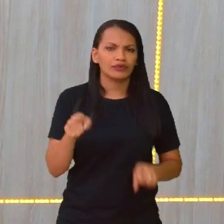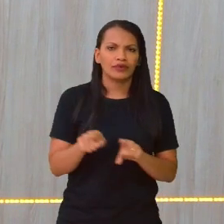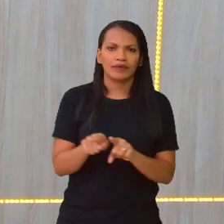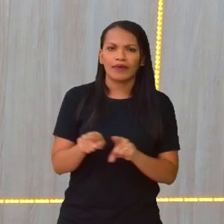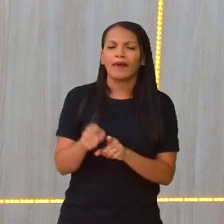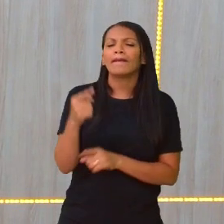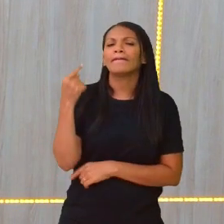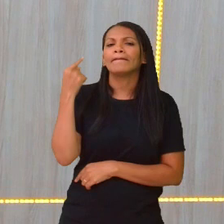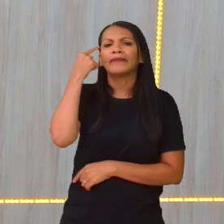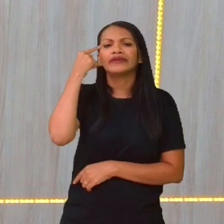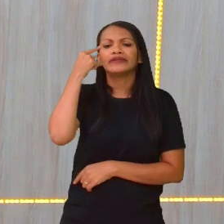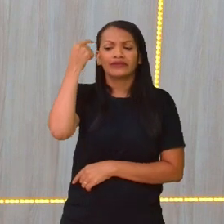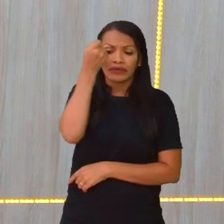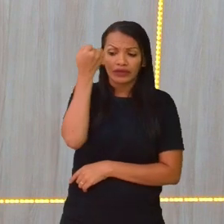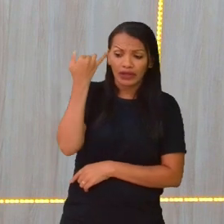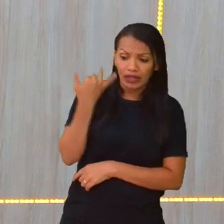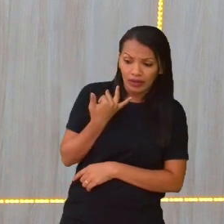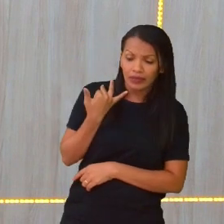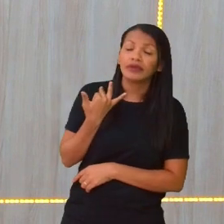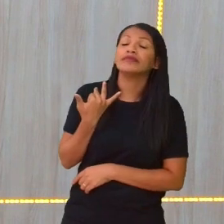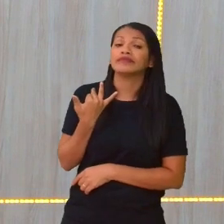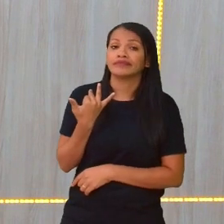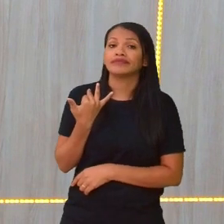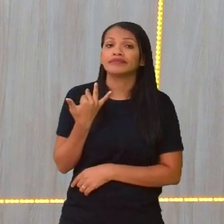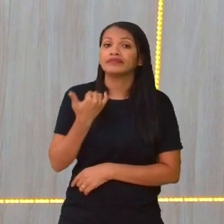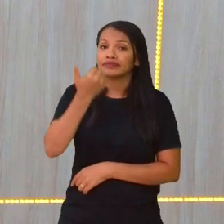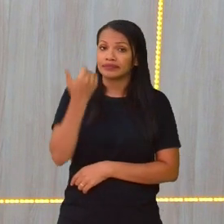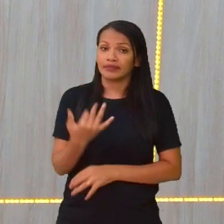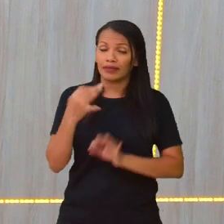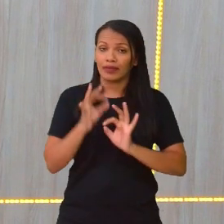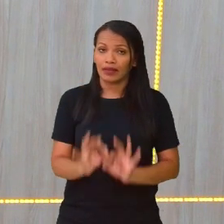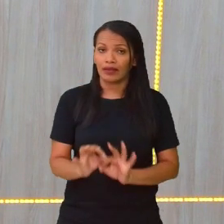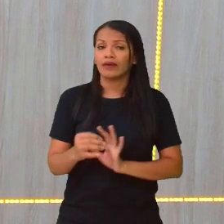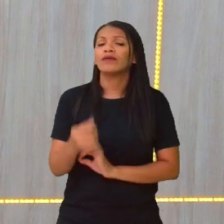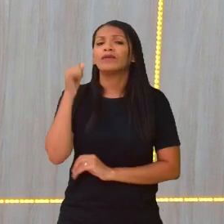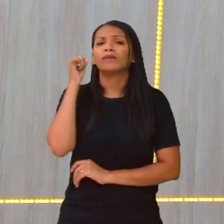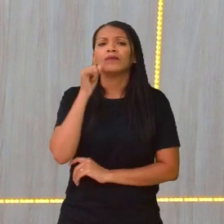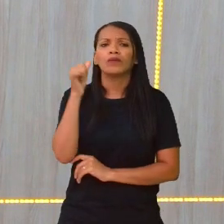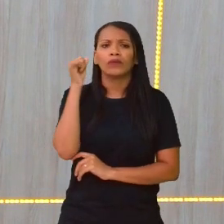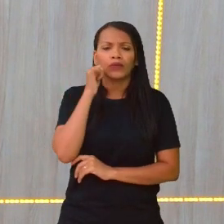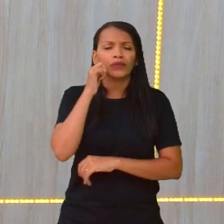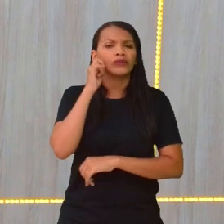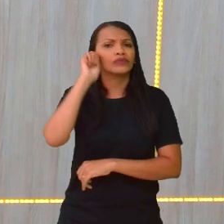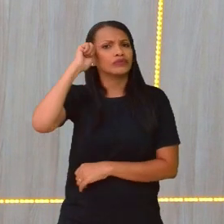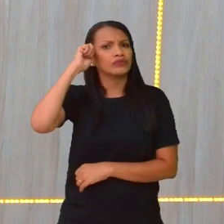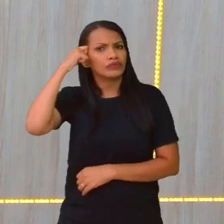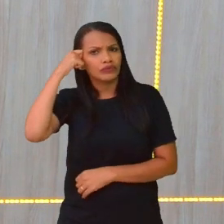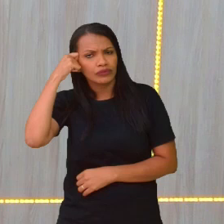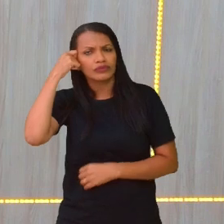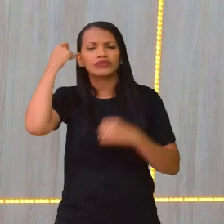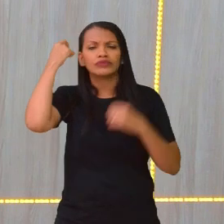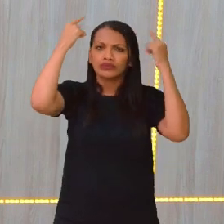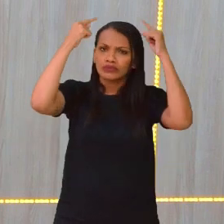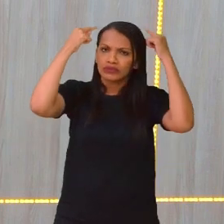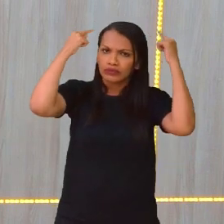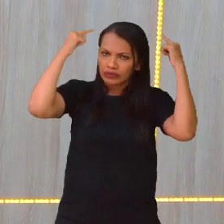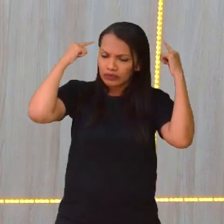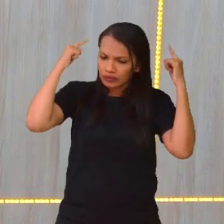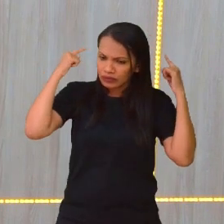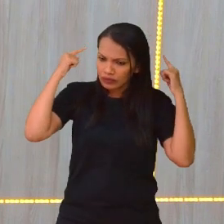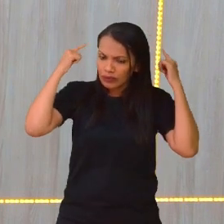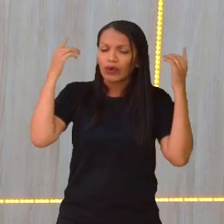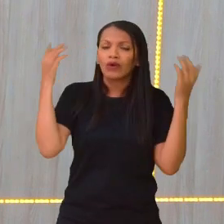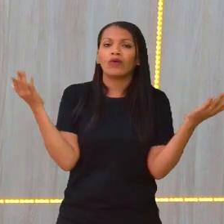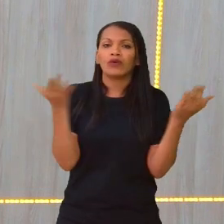a minha companheira aqui de aula, eu vou me autodescrever, tá certo? Eu sou uma mulher negra, de cabelos escuros, cacheados,